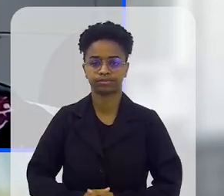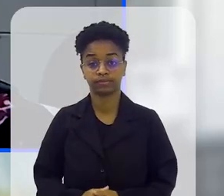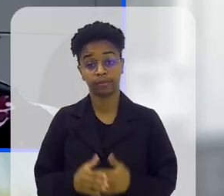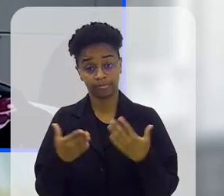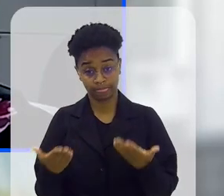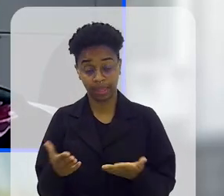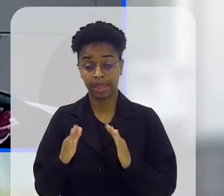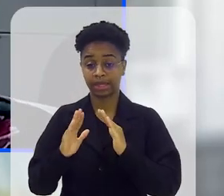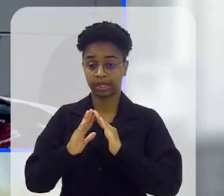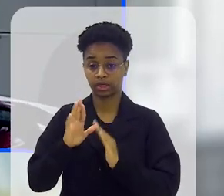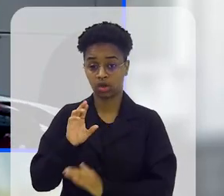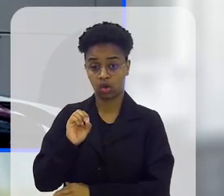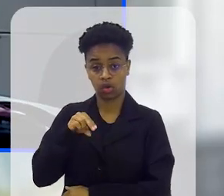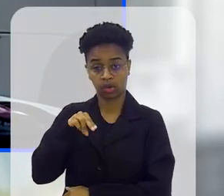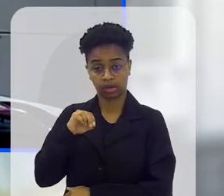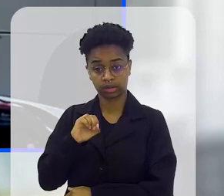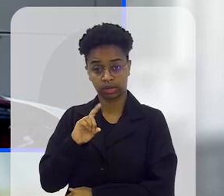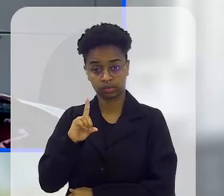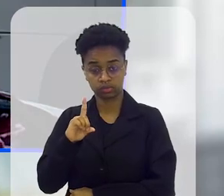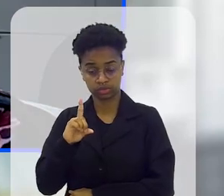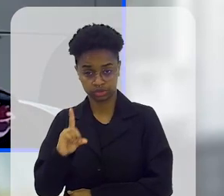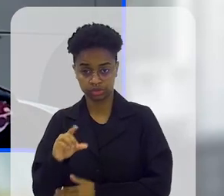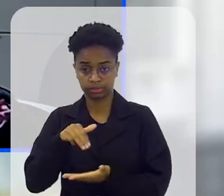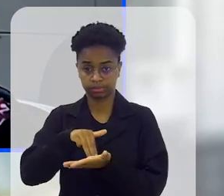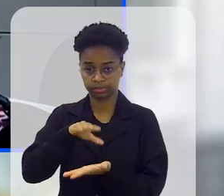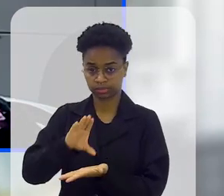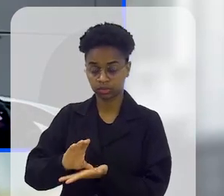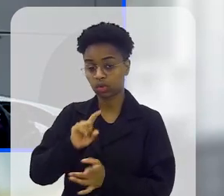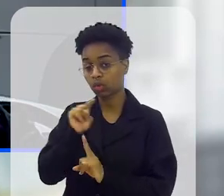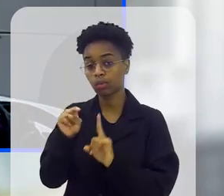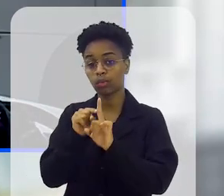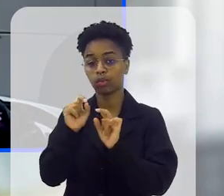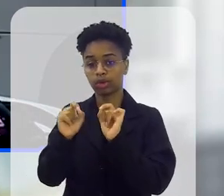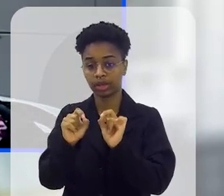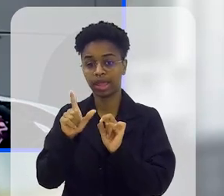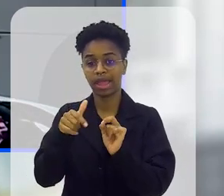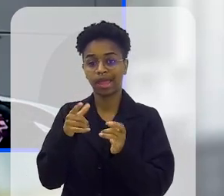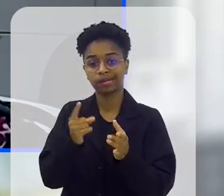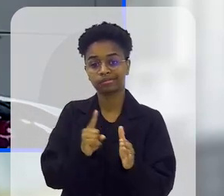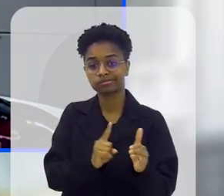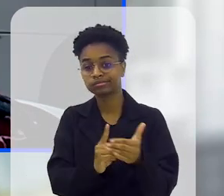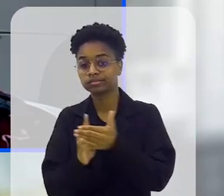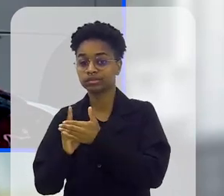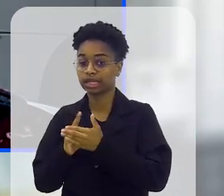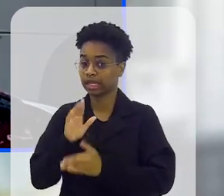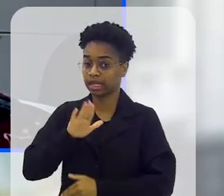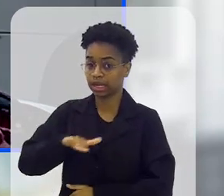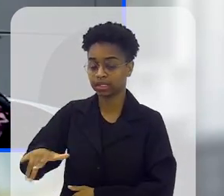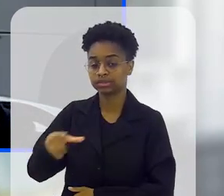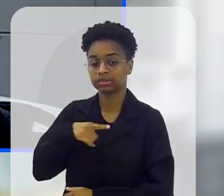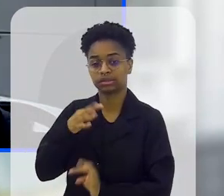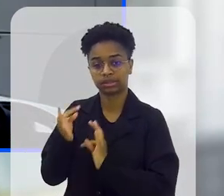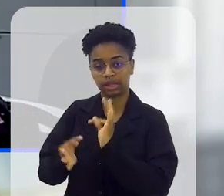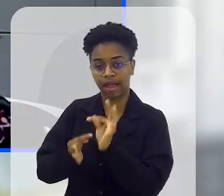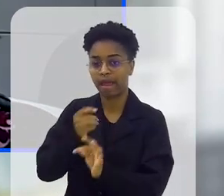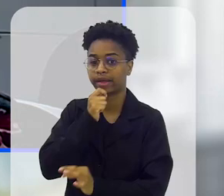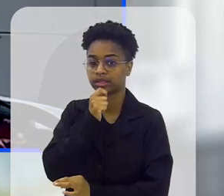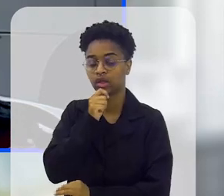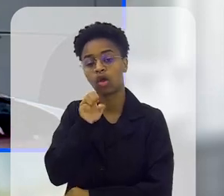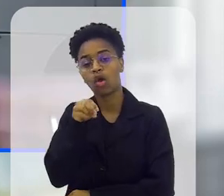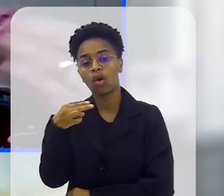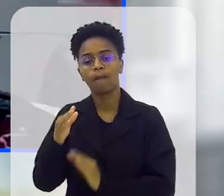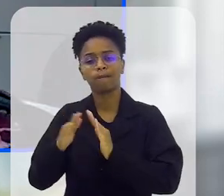Então, a Casa Ronald McDonald, o objetivo dela é hospedar as crianças que estão em tratamento,